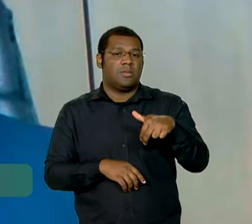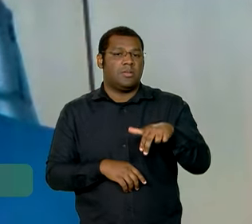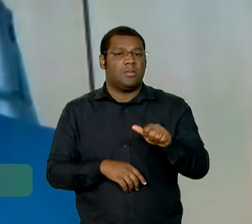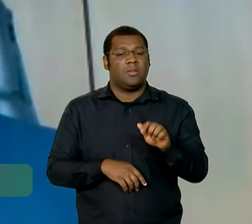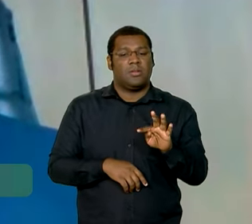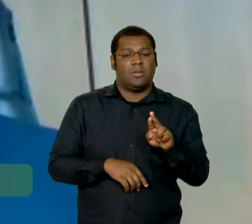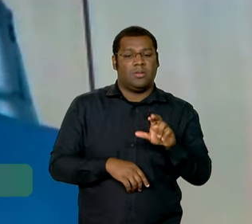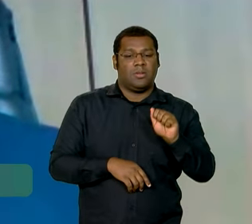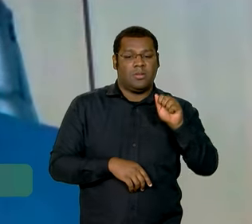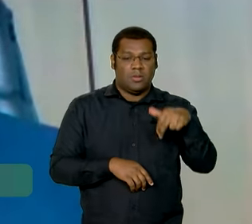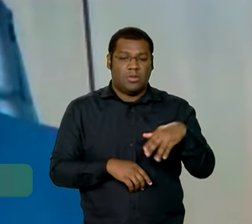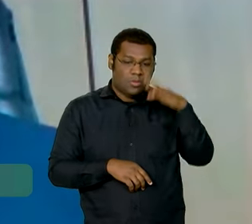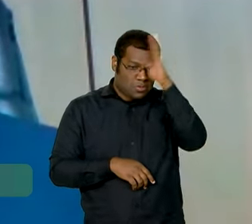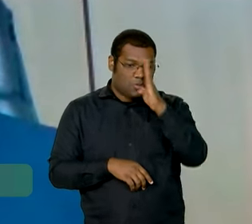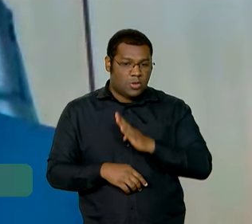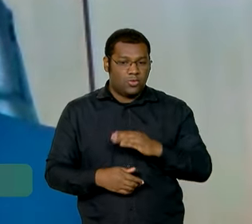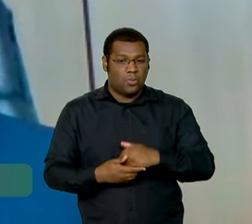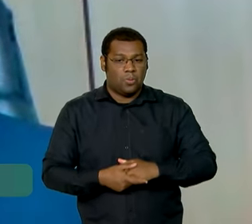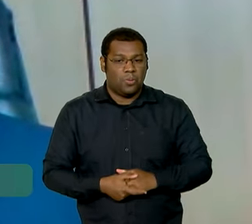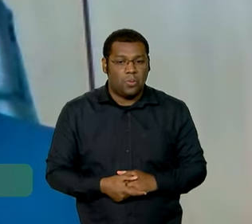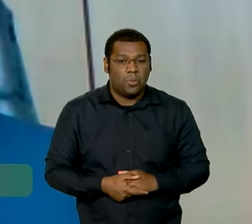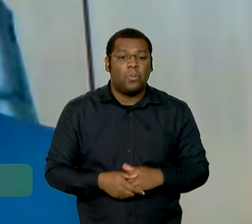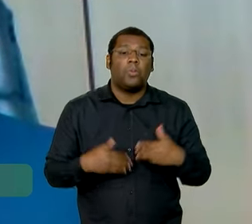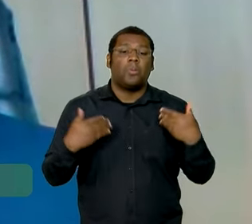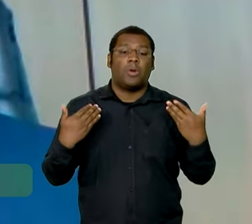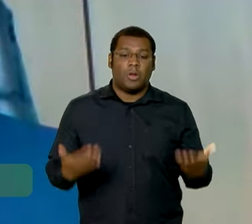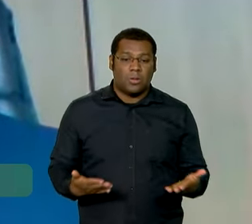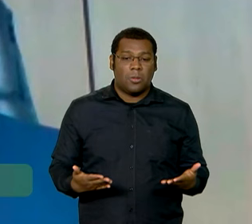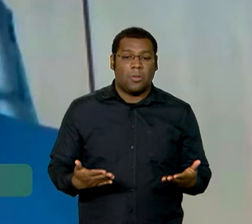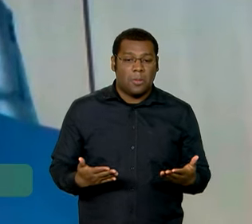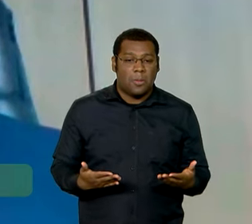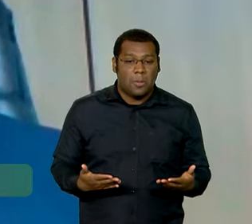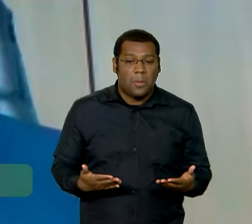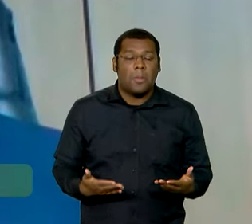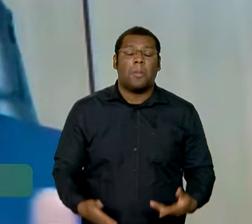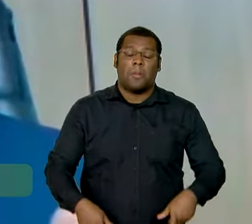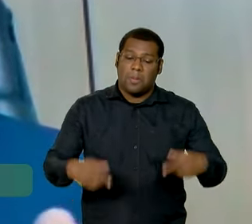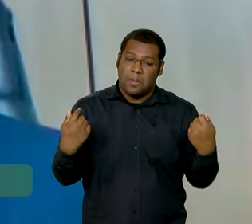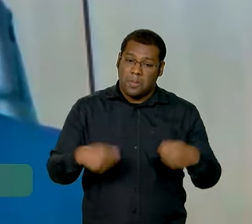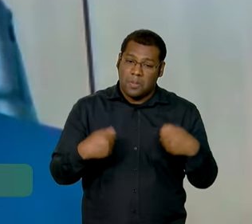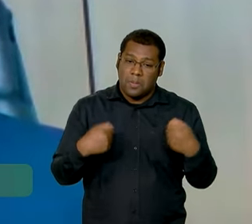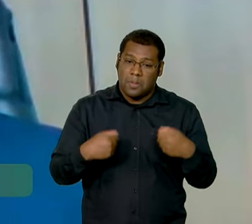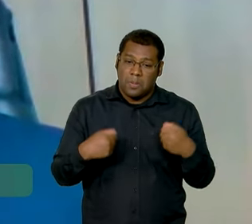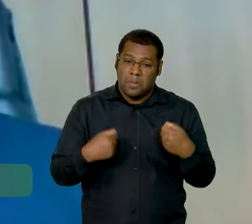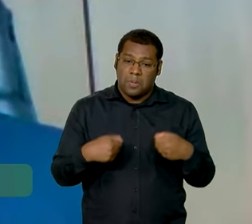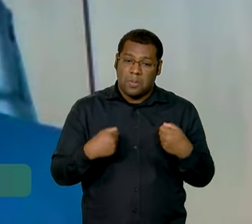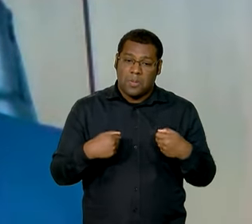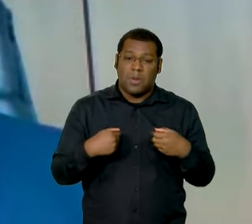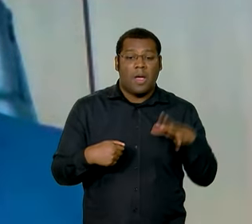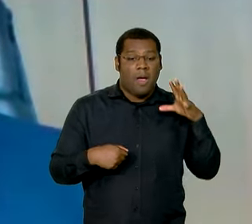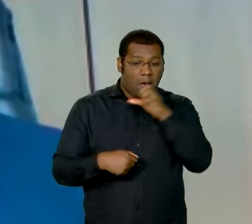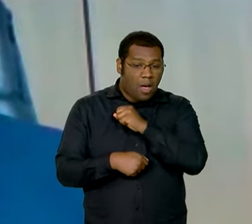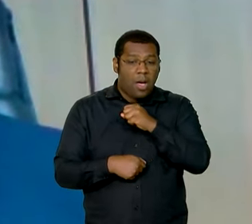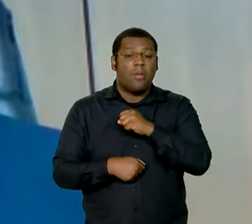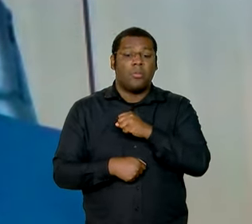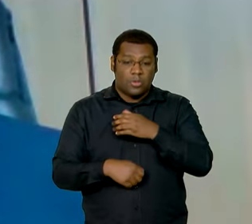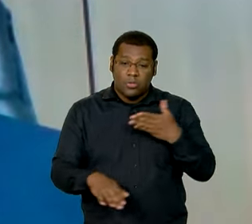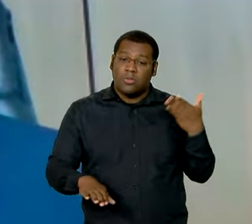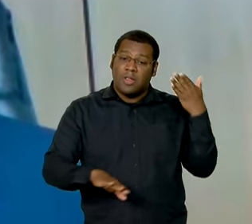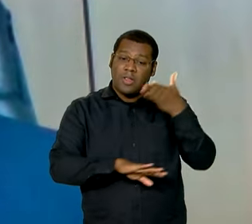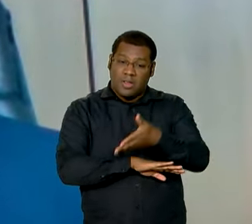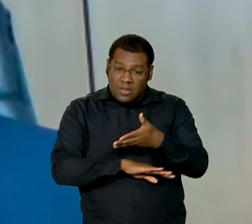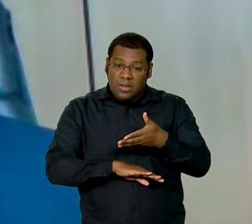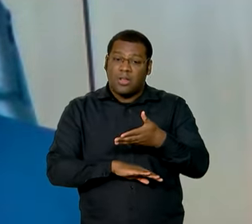por todo o país. Então, há um alcance fácil para fazer esse